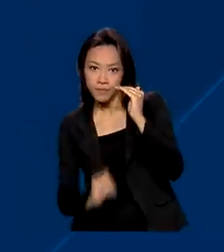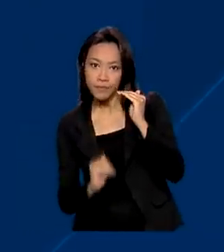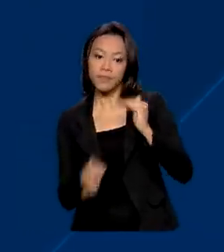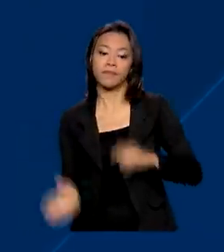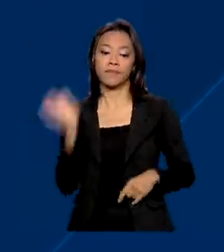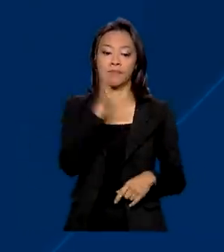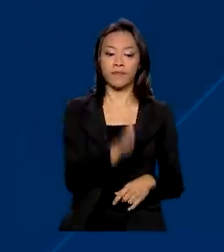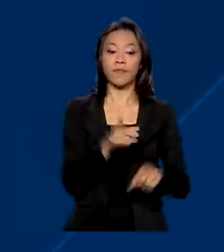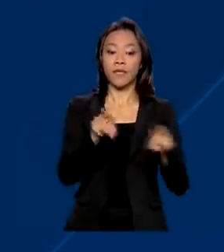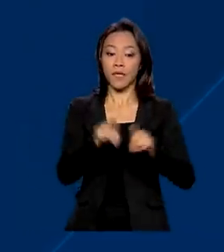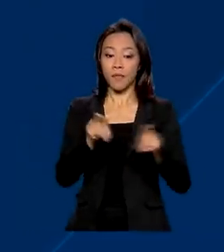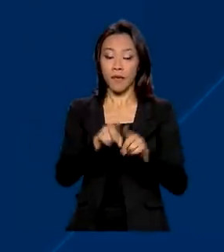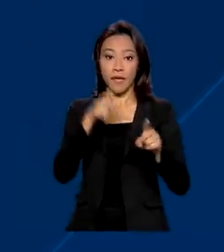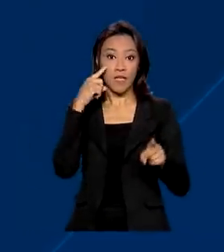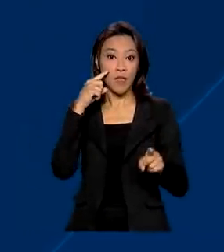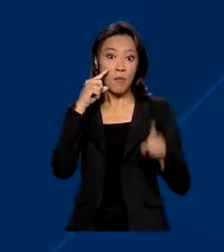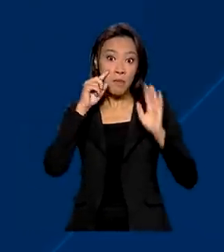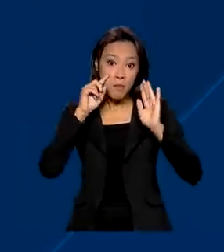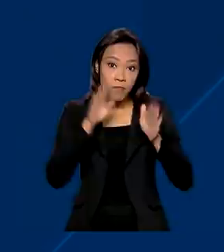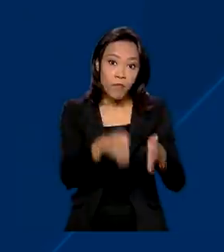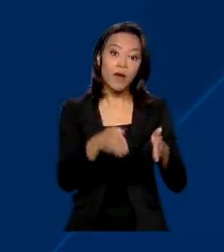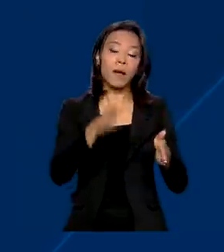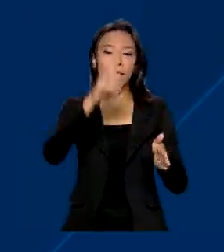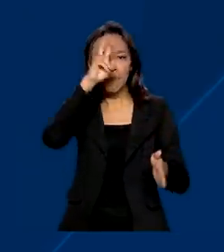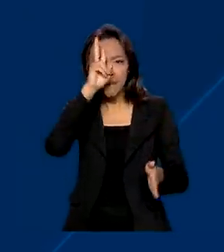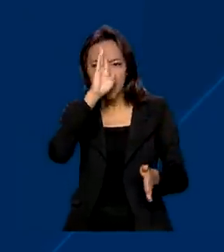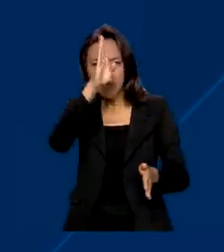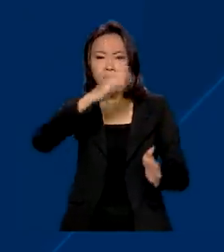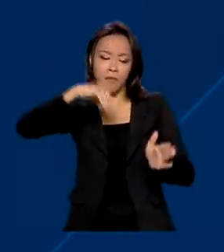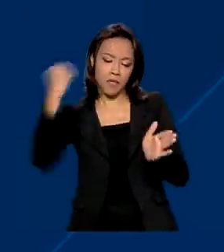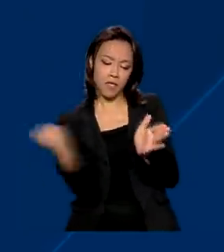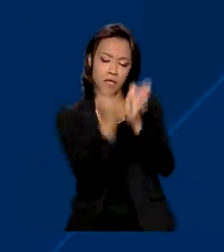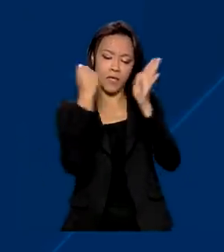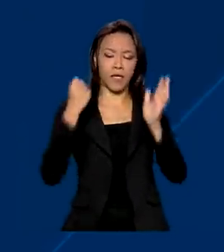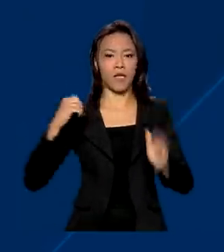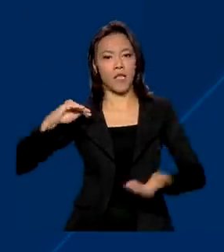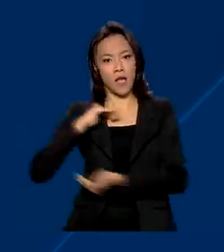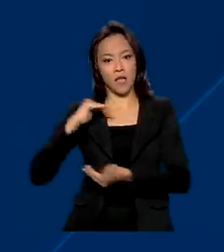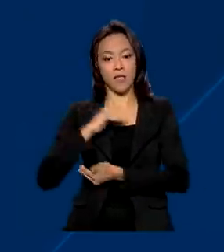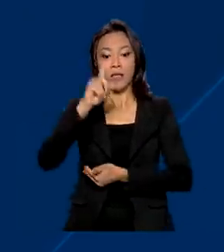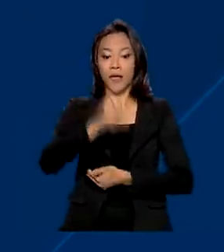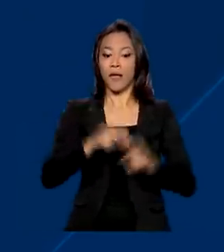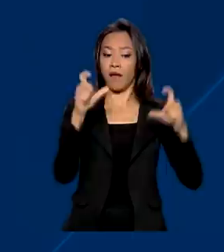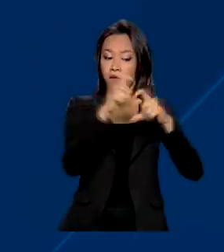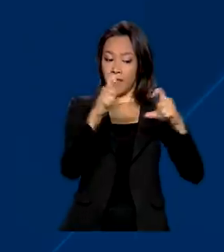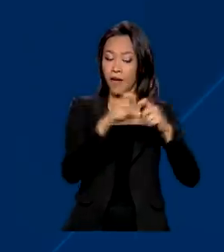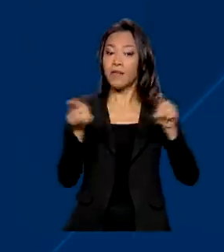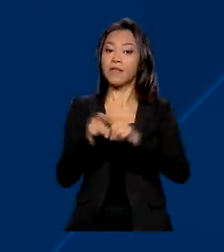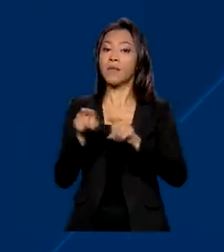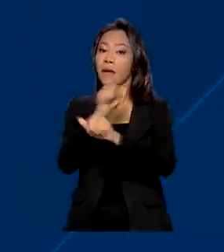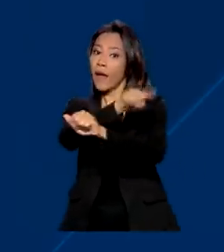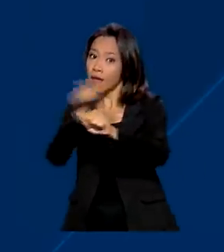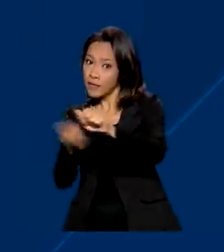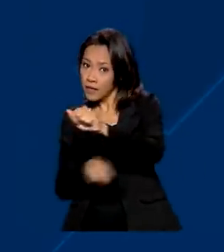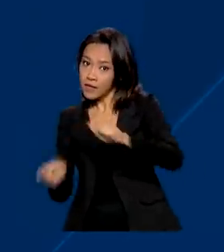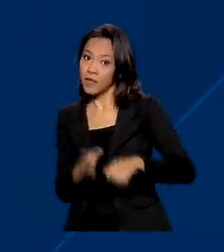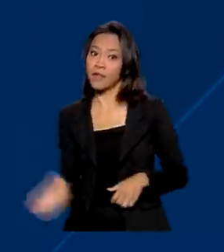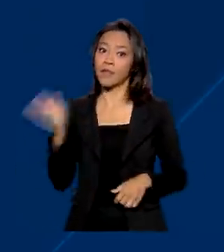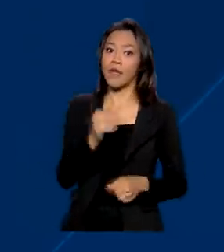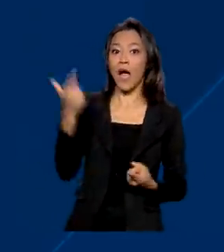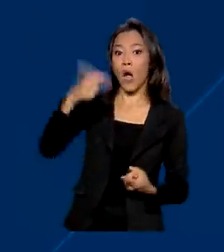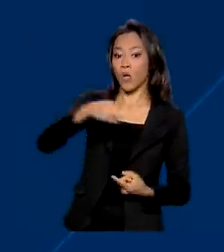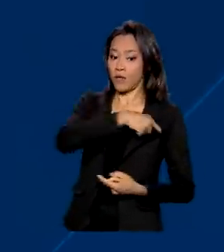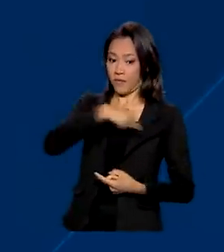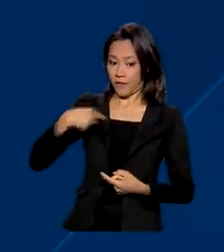vacinas com registro definitivo na Anvisa, que é o caso da Pfizer e da AstraZeneca. A Coronavac e a Janssen